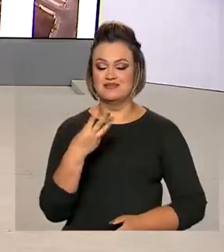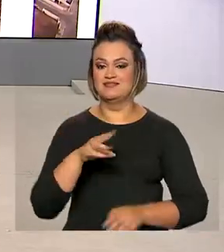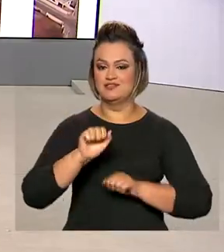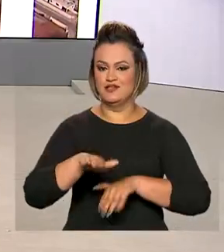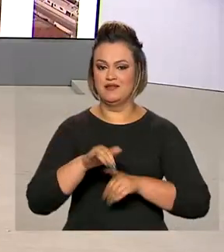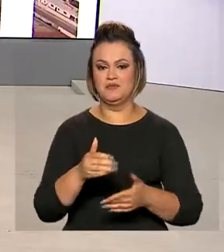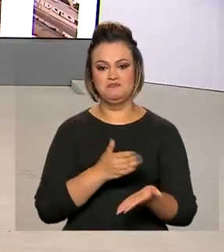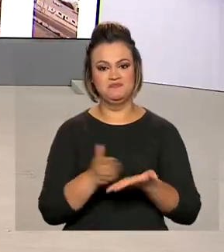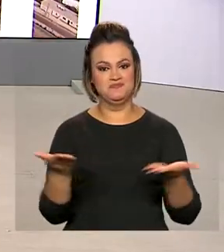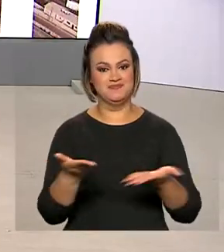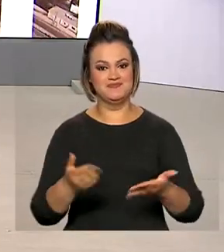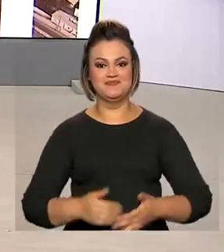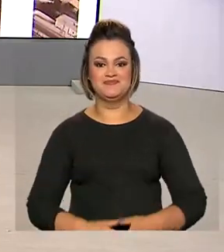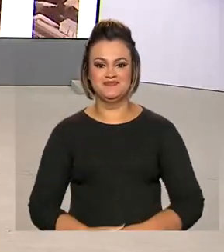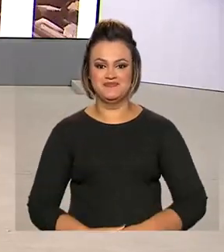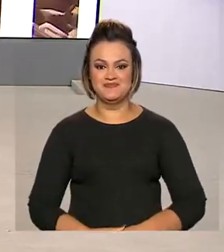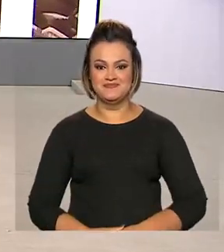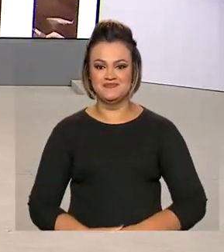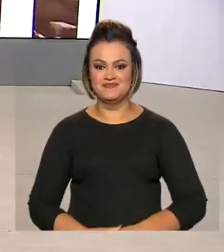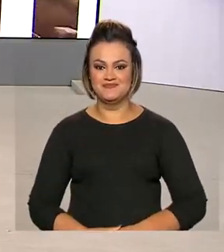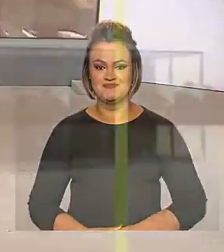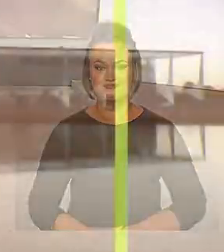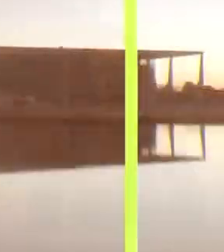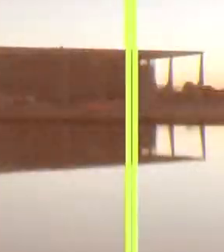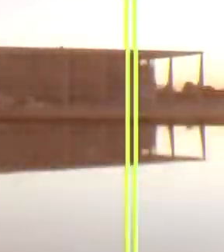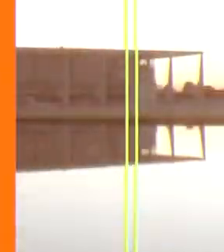de setembro. O Brasil em Dia já está no ar.